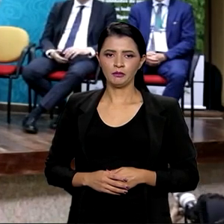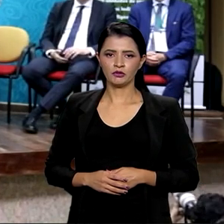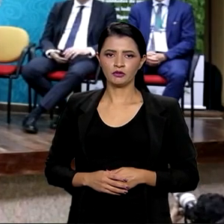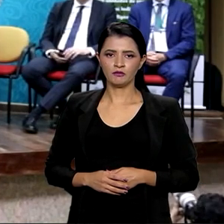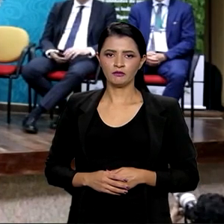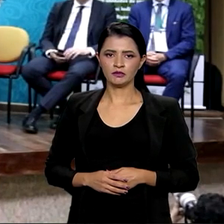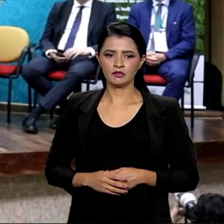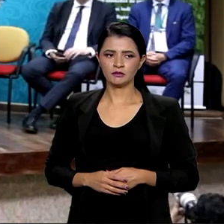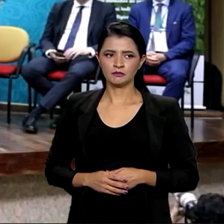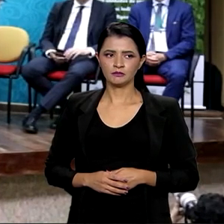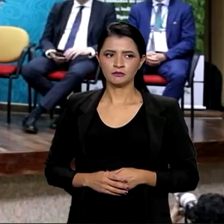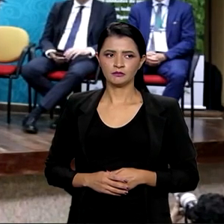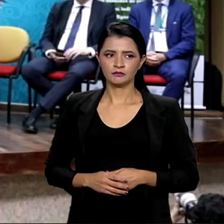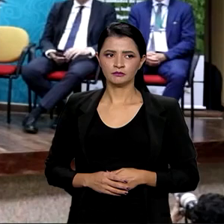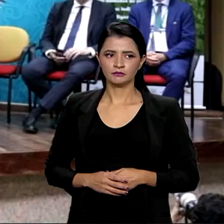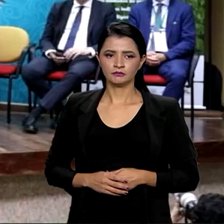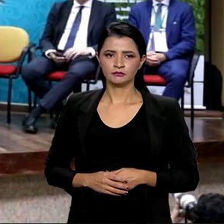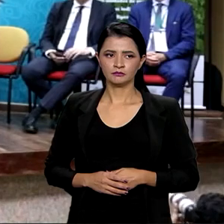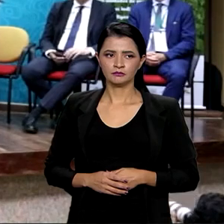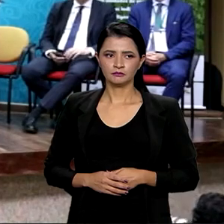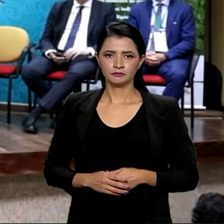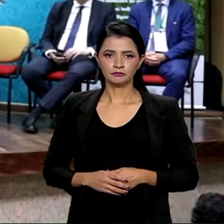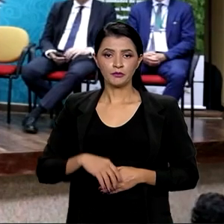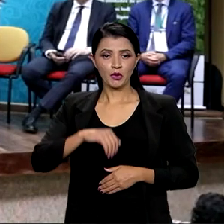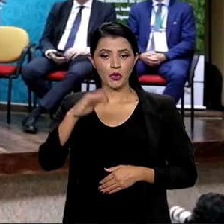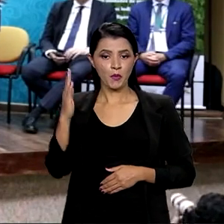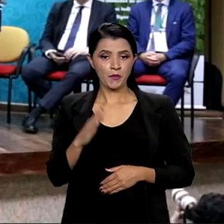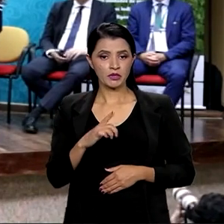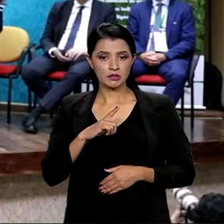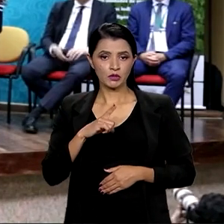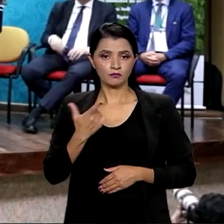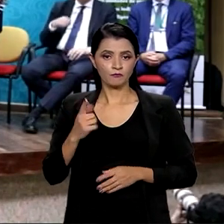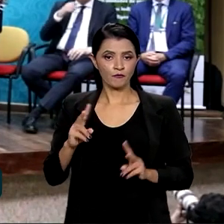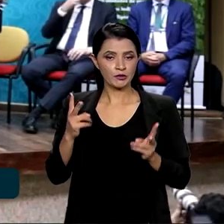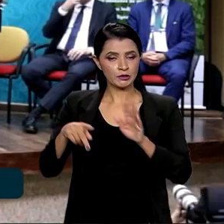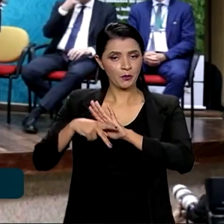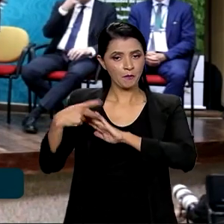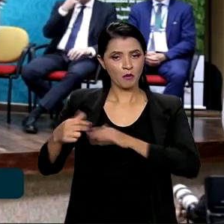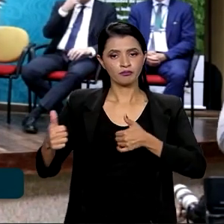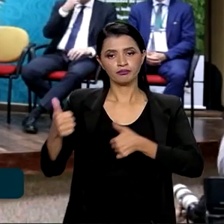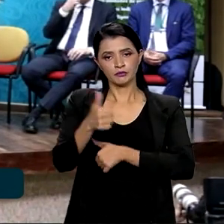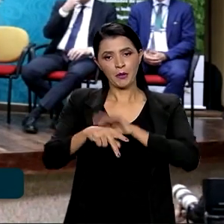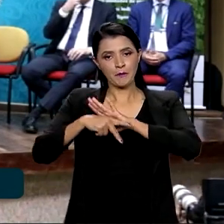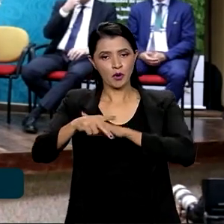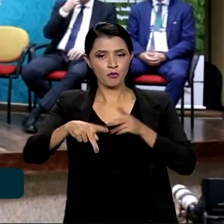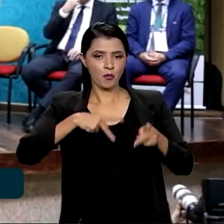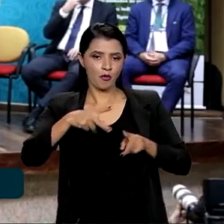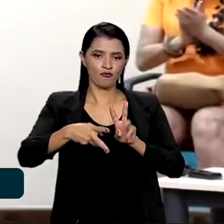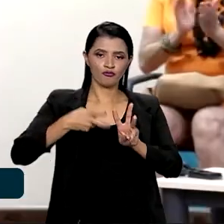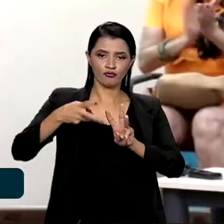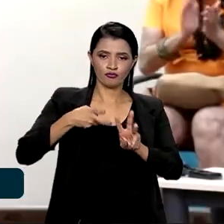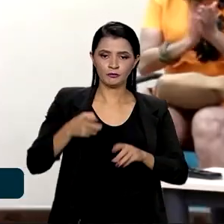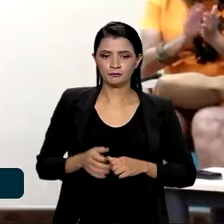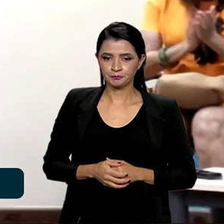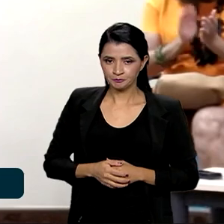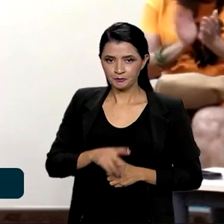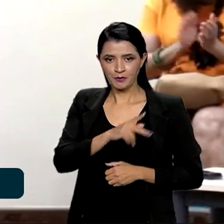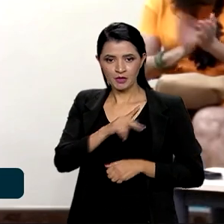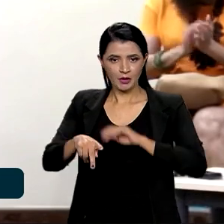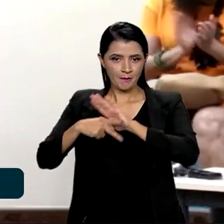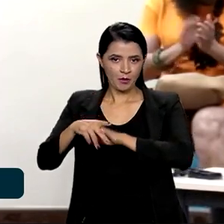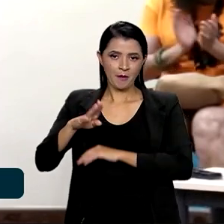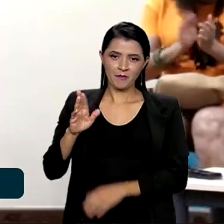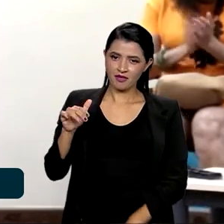nós estamos vivenciando hoje no Brasil, que é a valorização do protagonismo dos povos indígenas. O presidente do